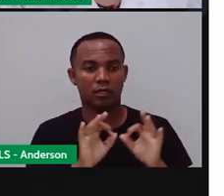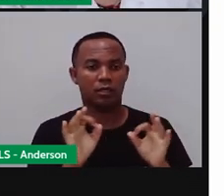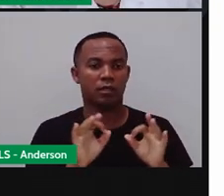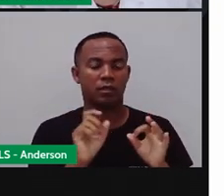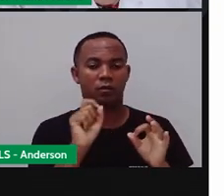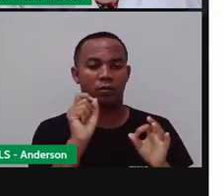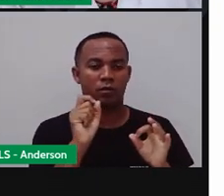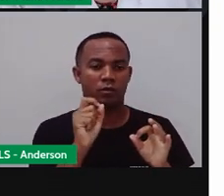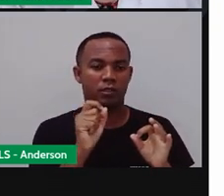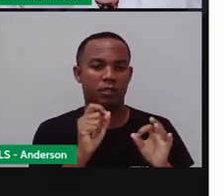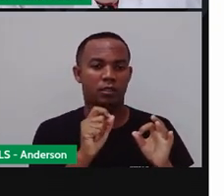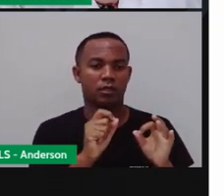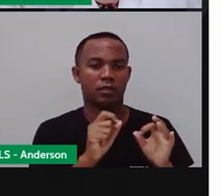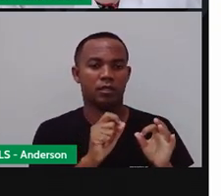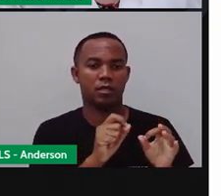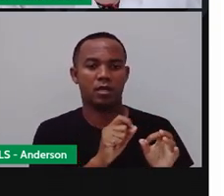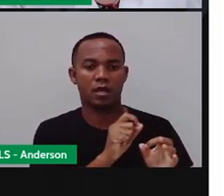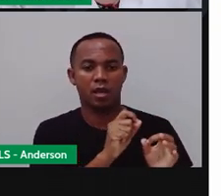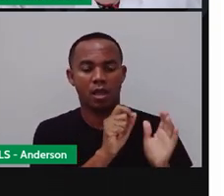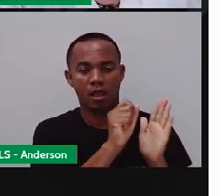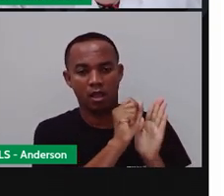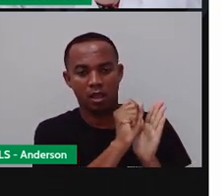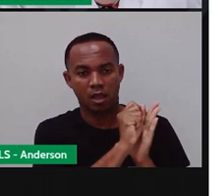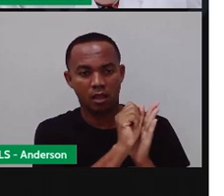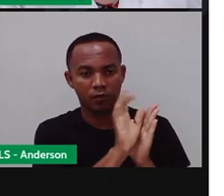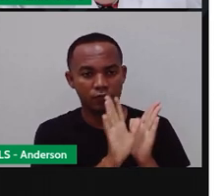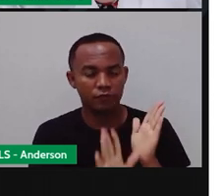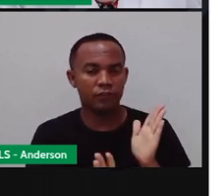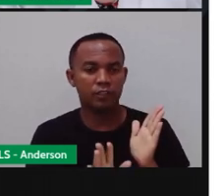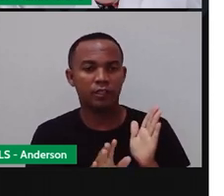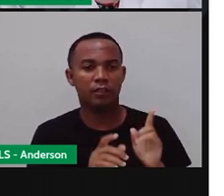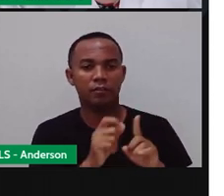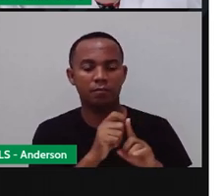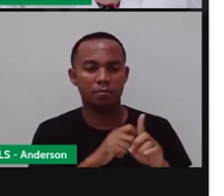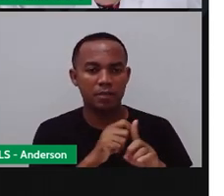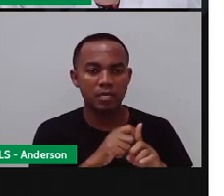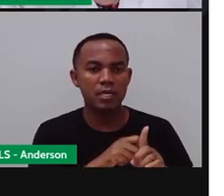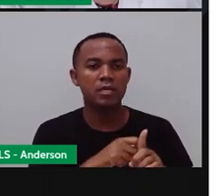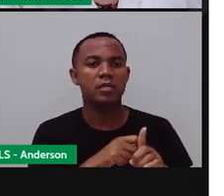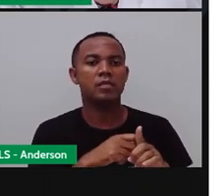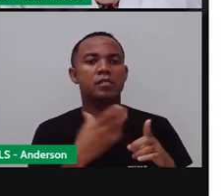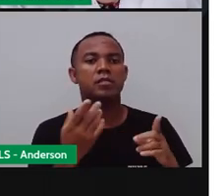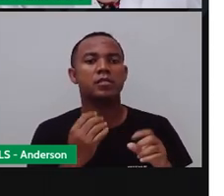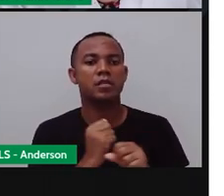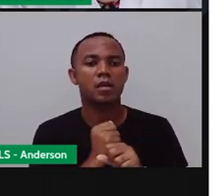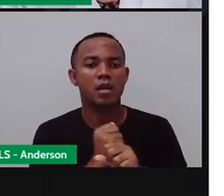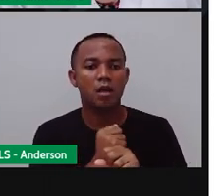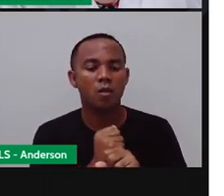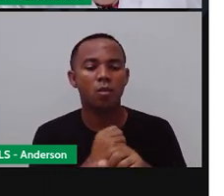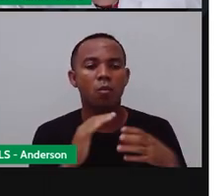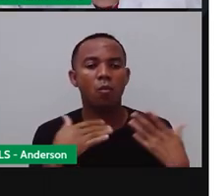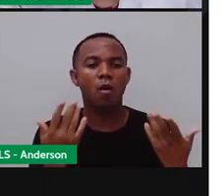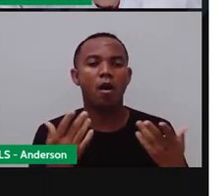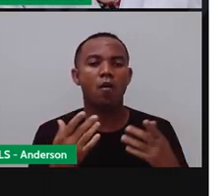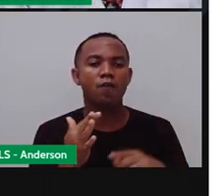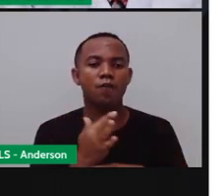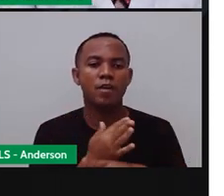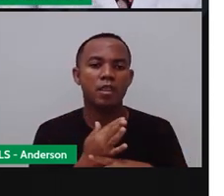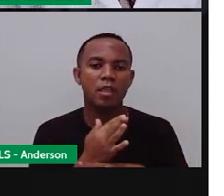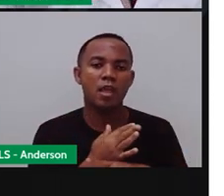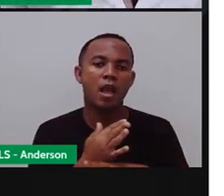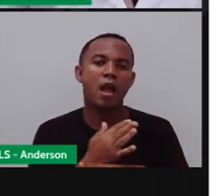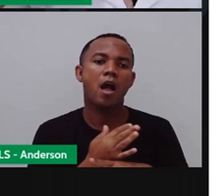que realizar ao longo dos dias e dos meses do ano. Nos orienta sobre quais serão os feriados do ano.